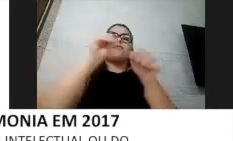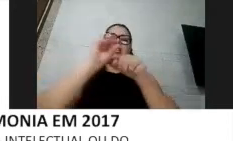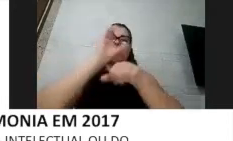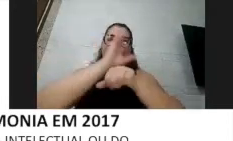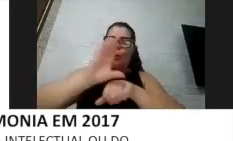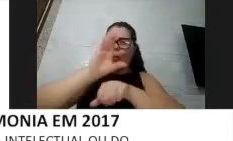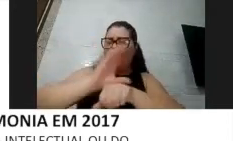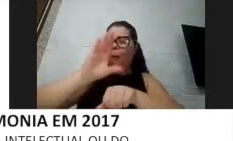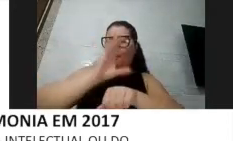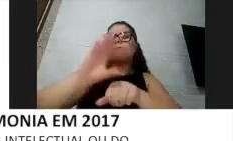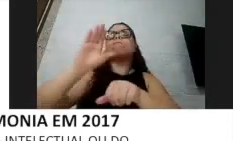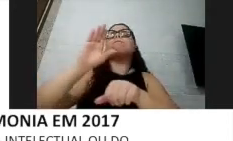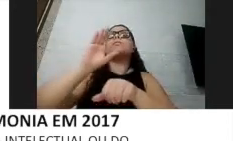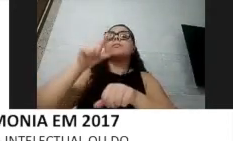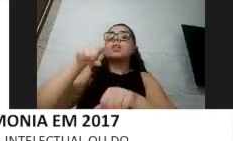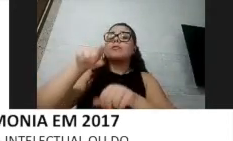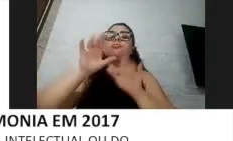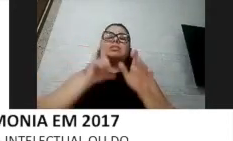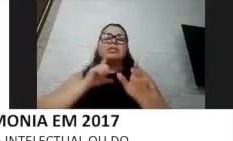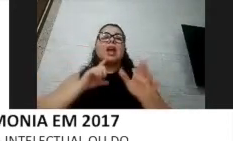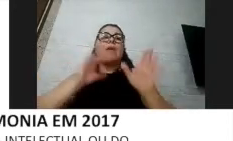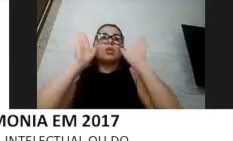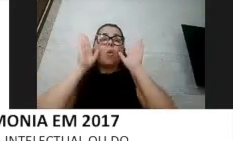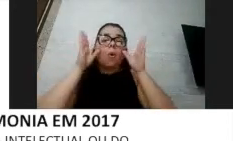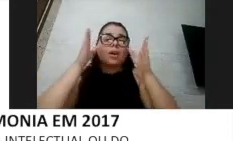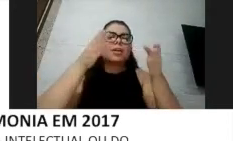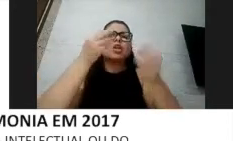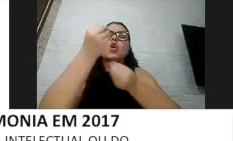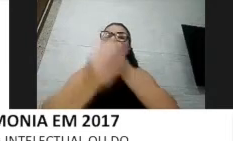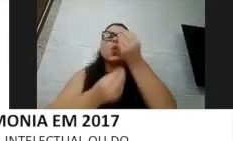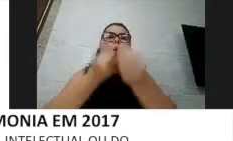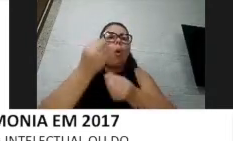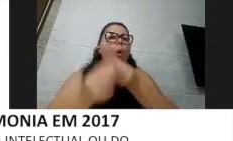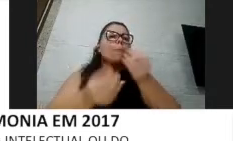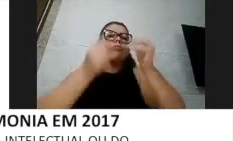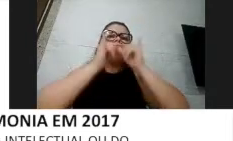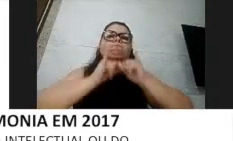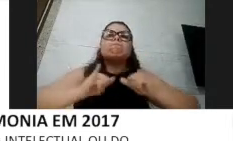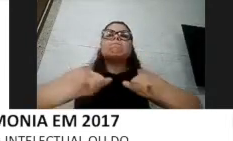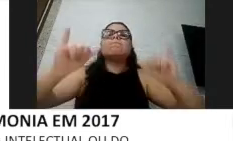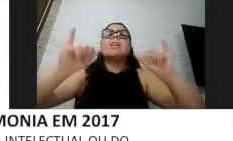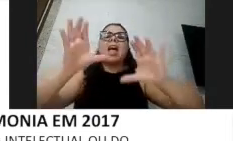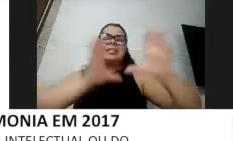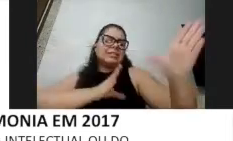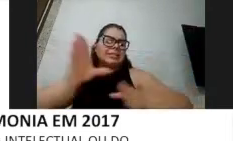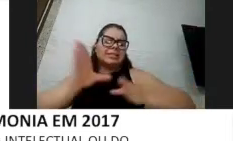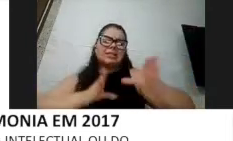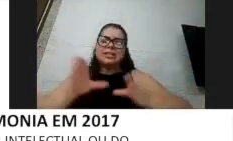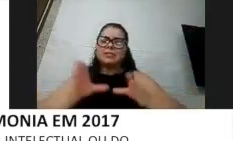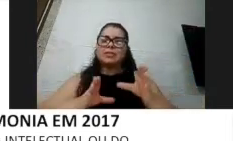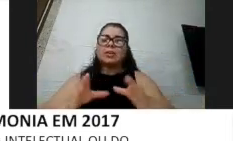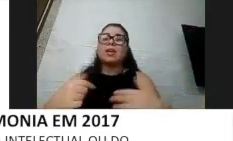ter várias orientações de como deixar essas informações mais acessíveis, eu espero que eu esteja